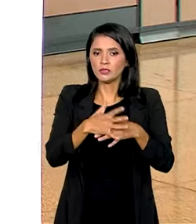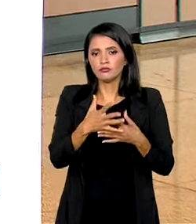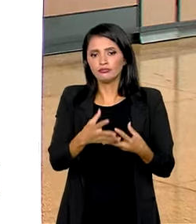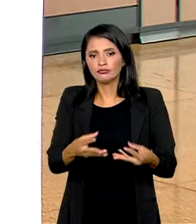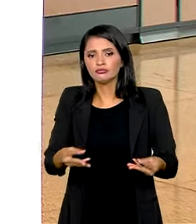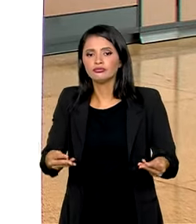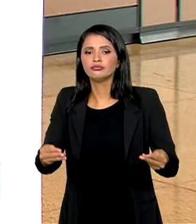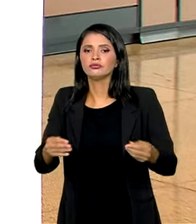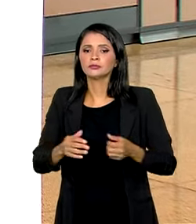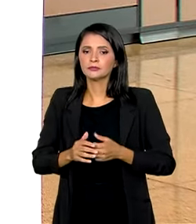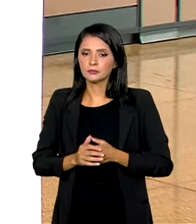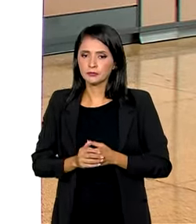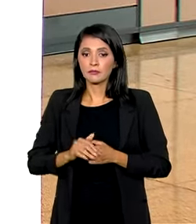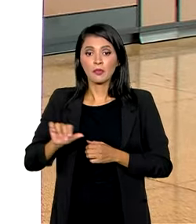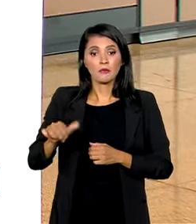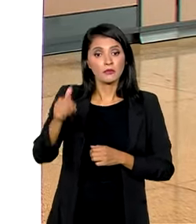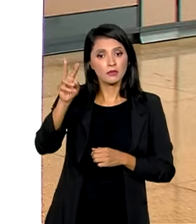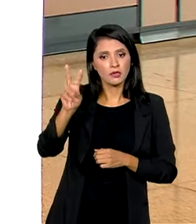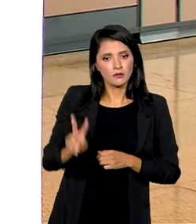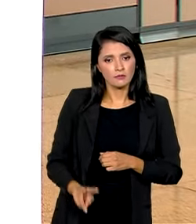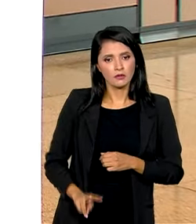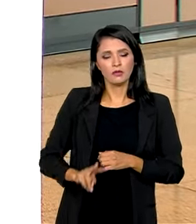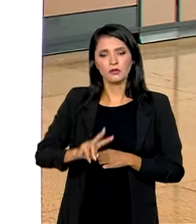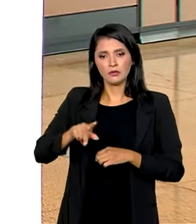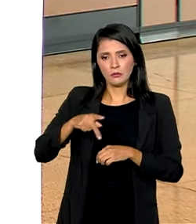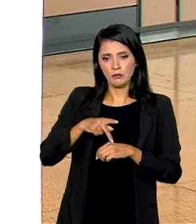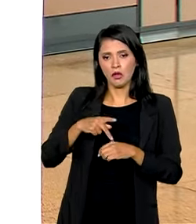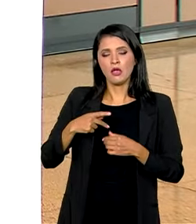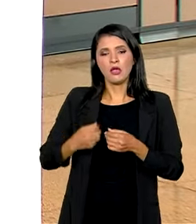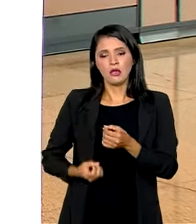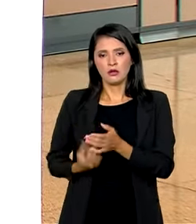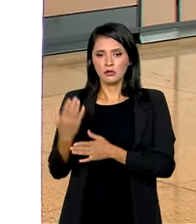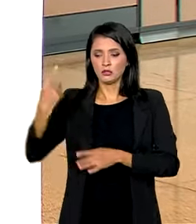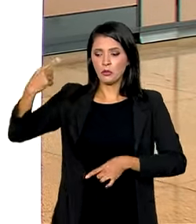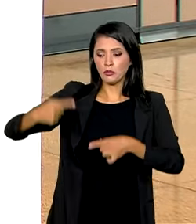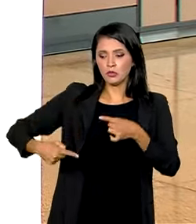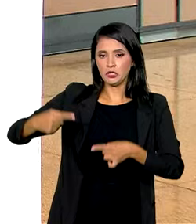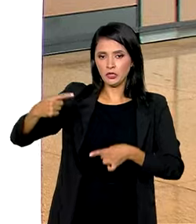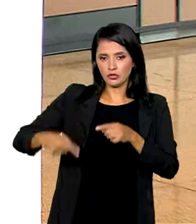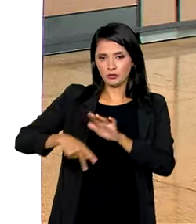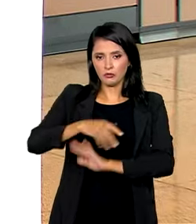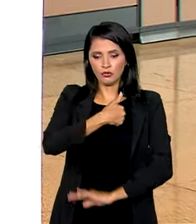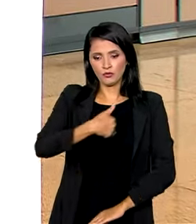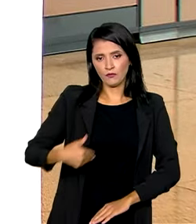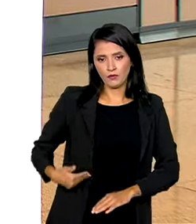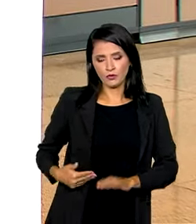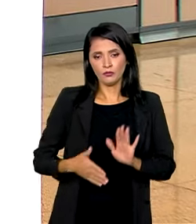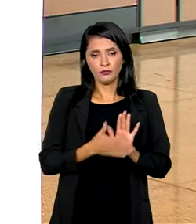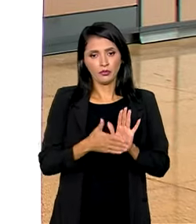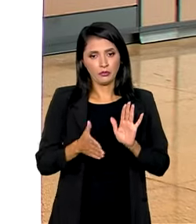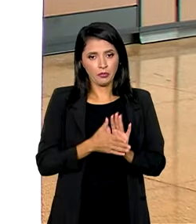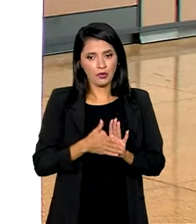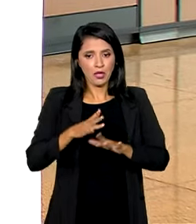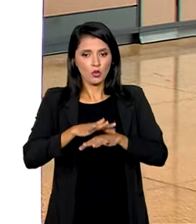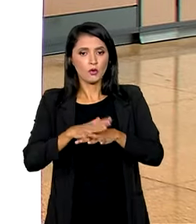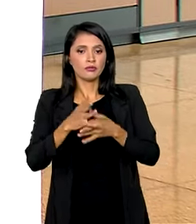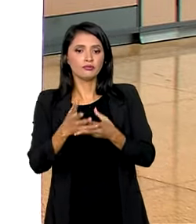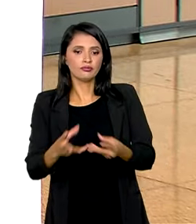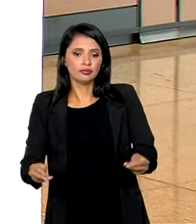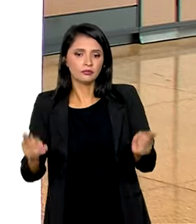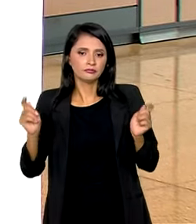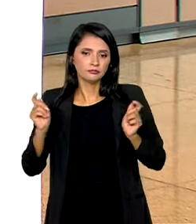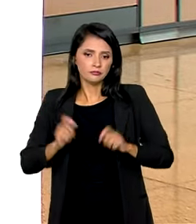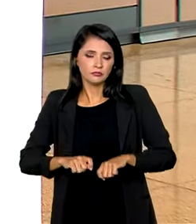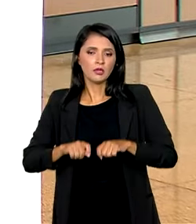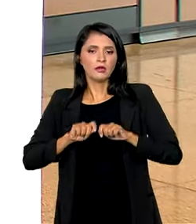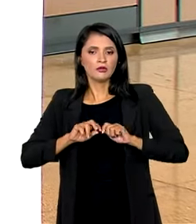Esta é a primeira vez que um país lança uma política governamental que propõe a eliminação de doenças com condições de